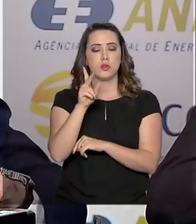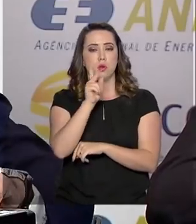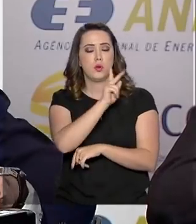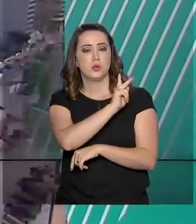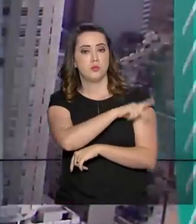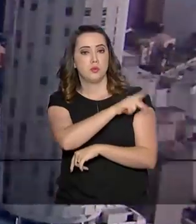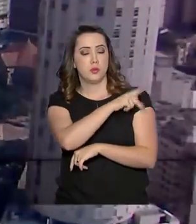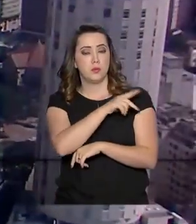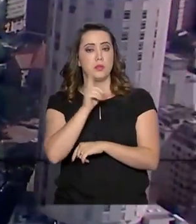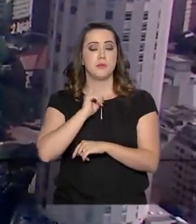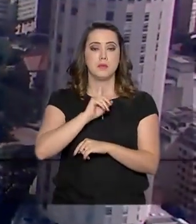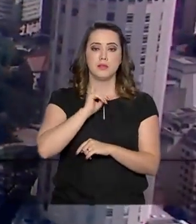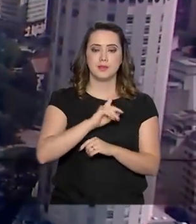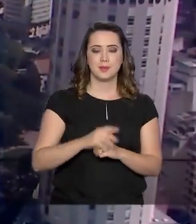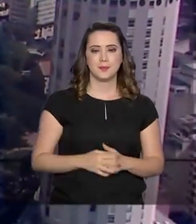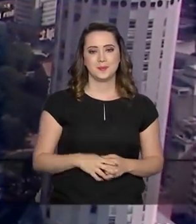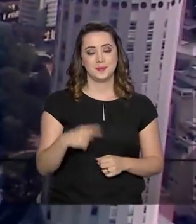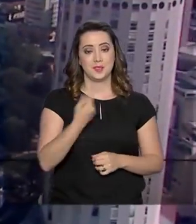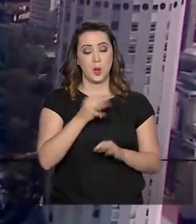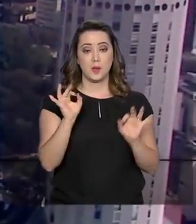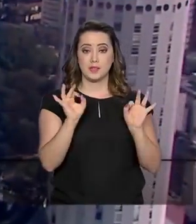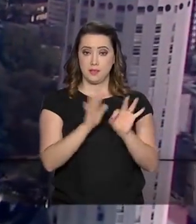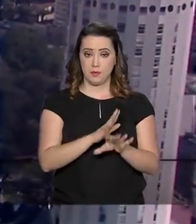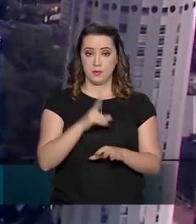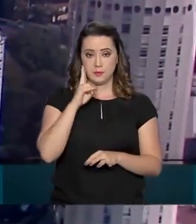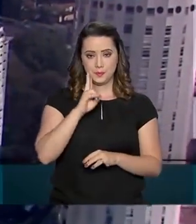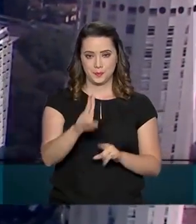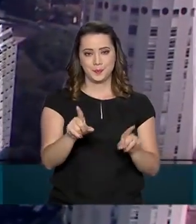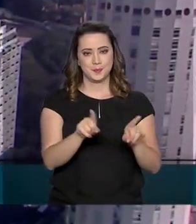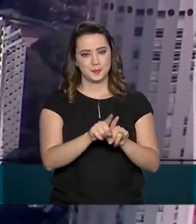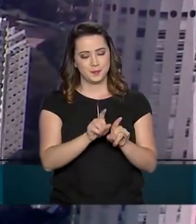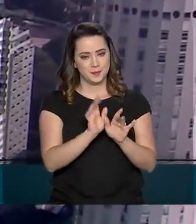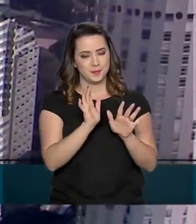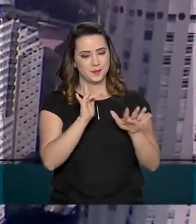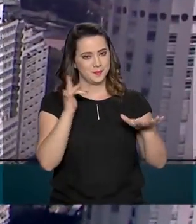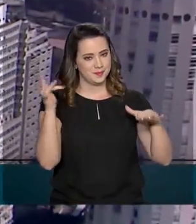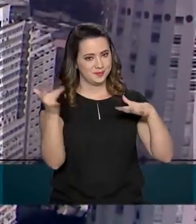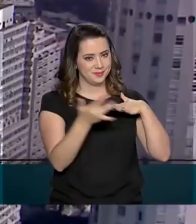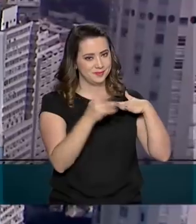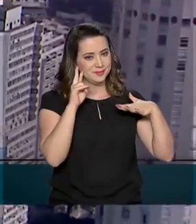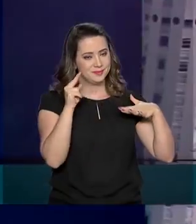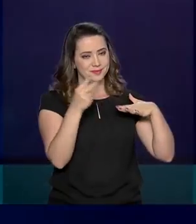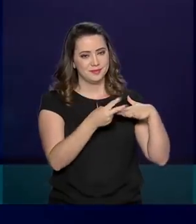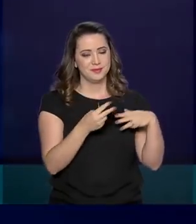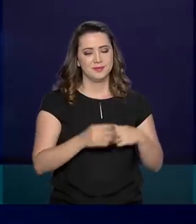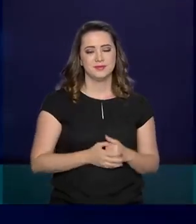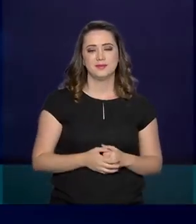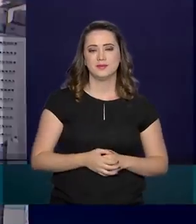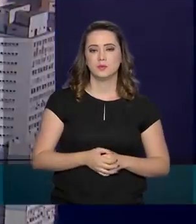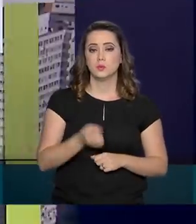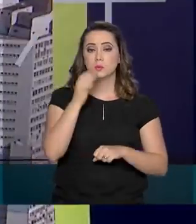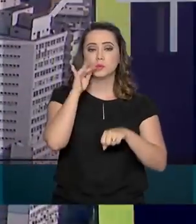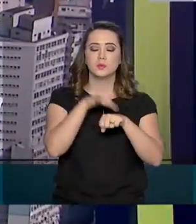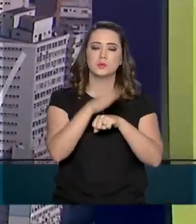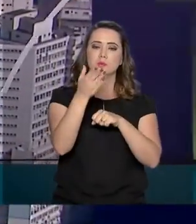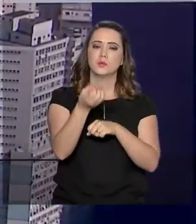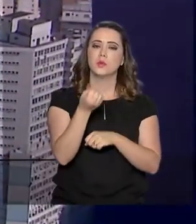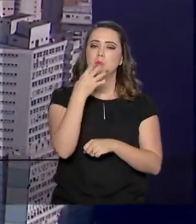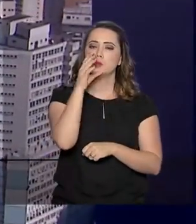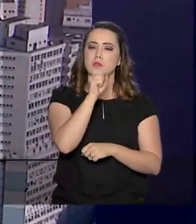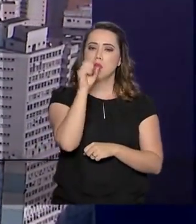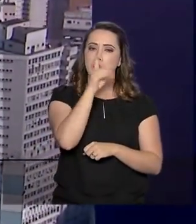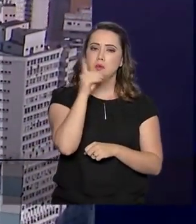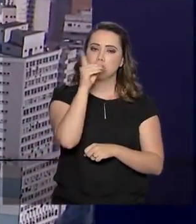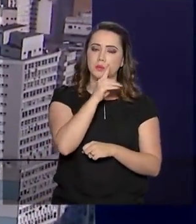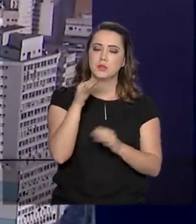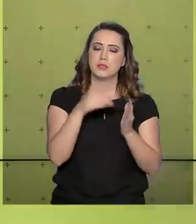estado de Minas. E o governo agora fica por aqui. Você pode nos acompanhar também pelas redes sociais. Uma boa noite, um ótimo